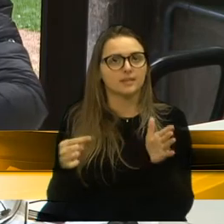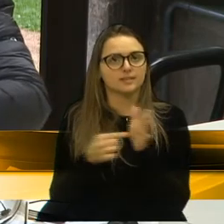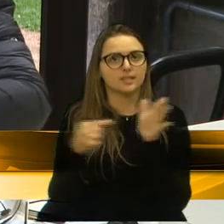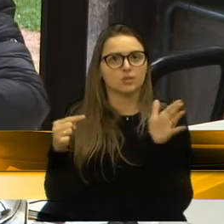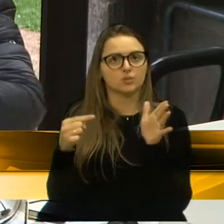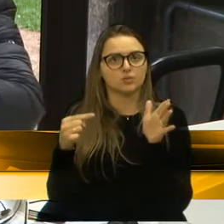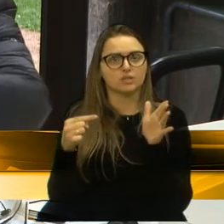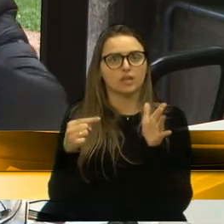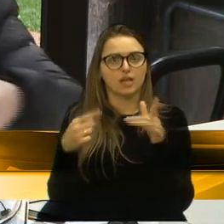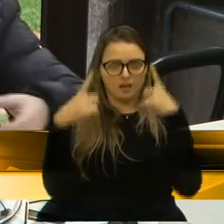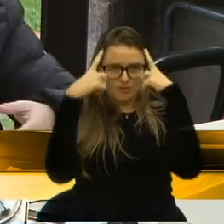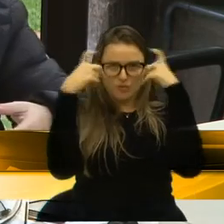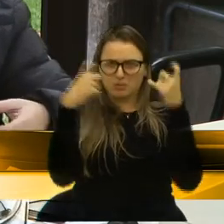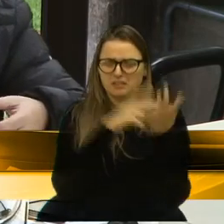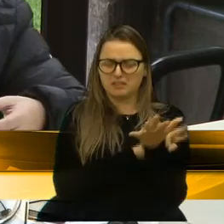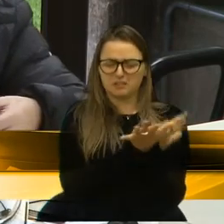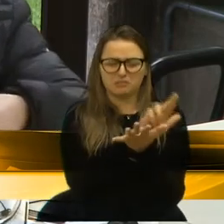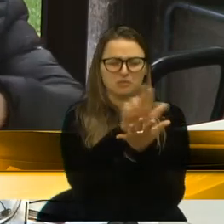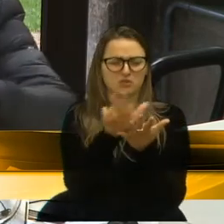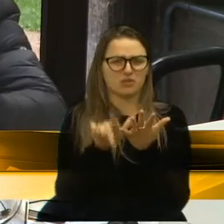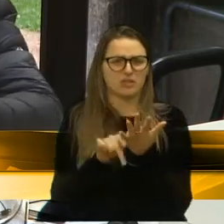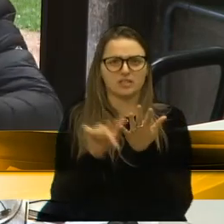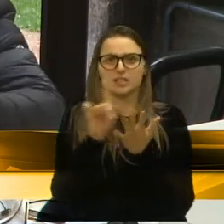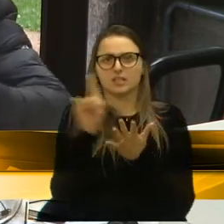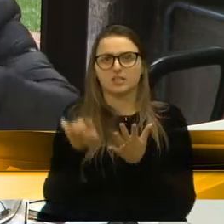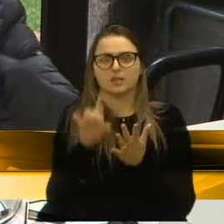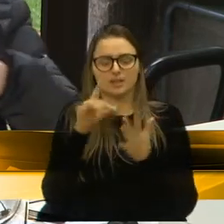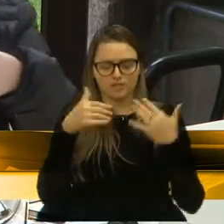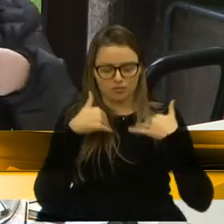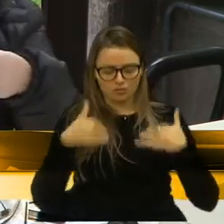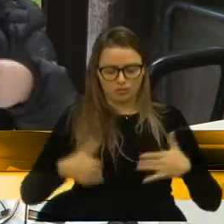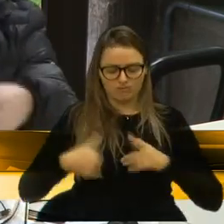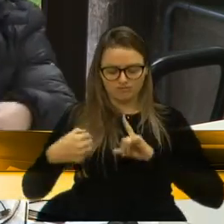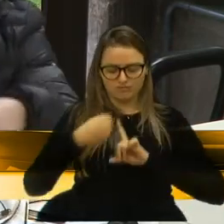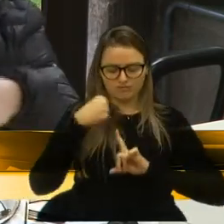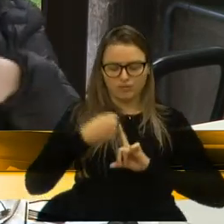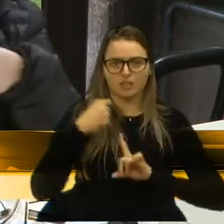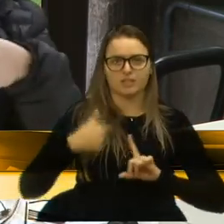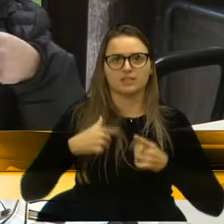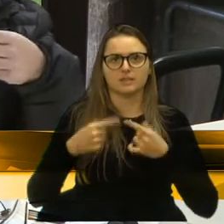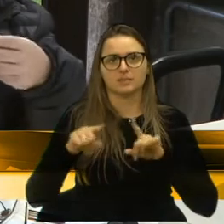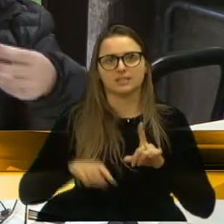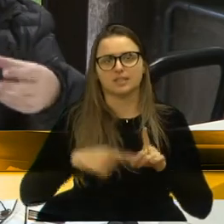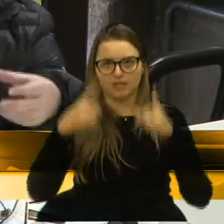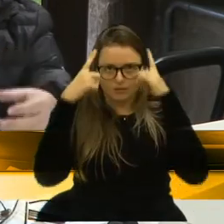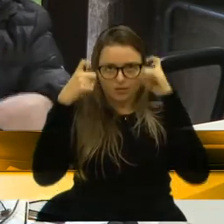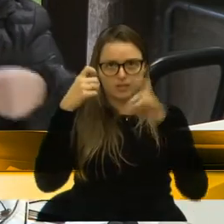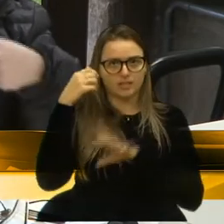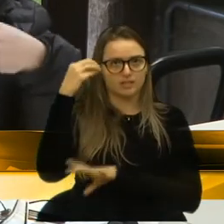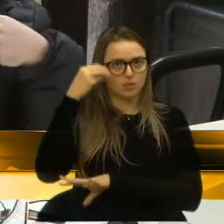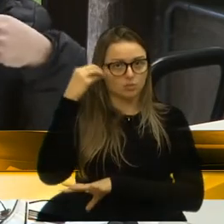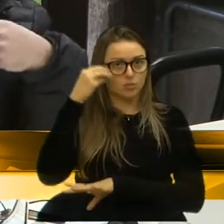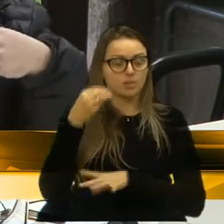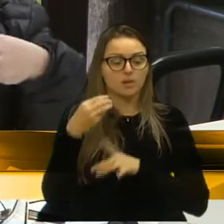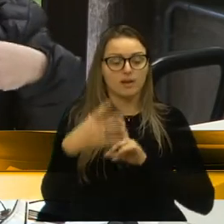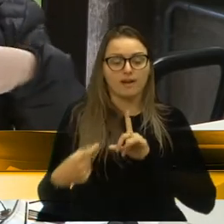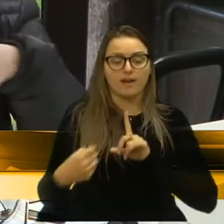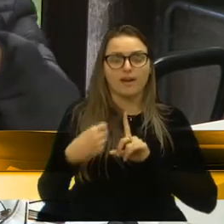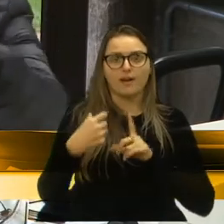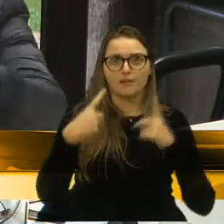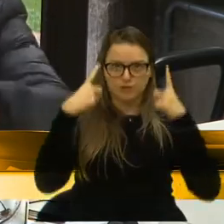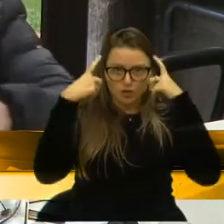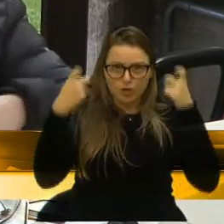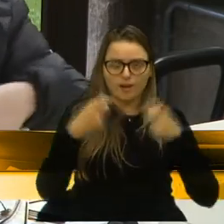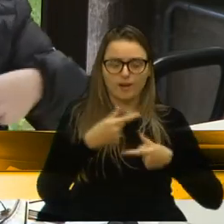agressões, que são as mais variadas agressões, não é somente agressão física, mas tem agressão psicológica, tem agressão financeira, tem